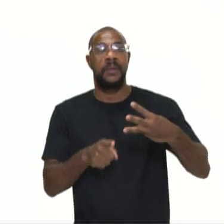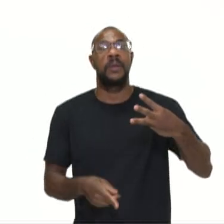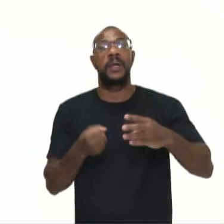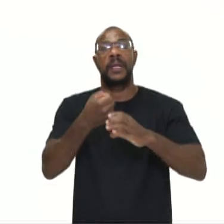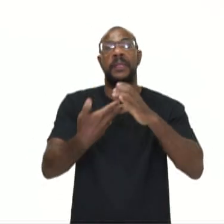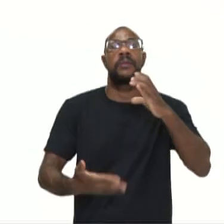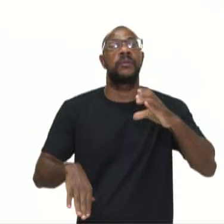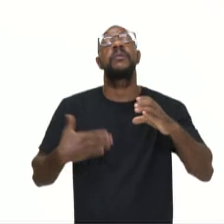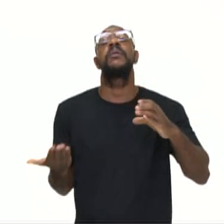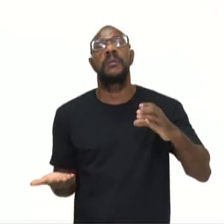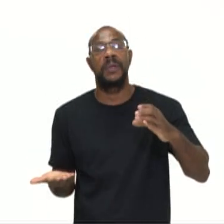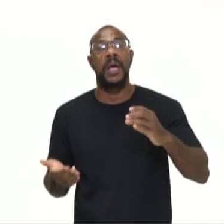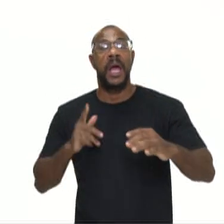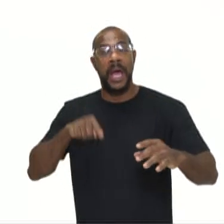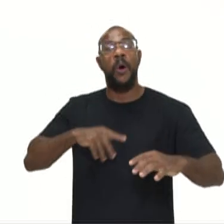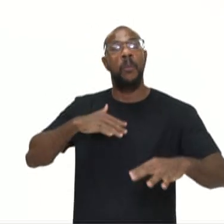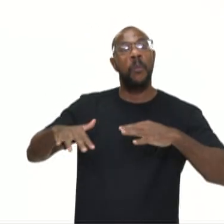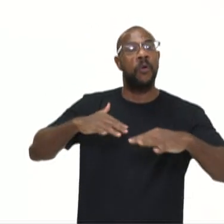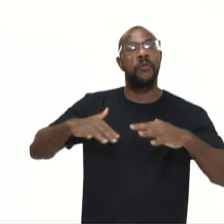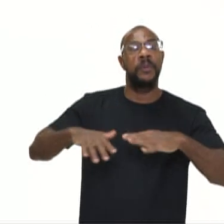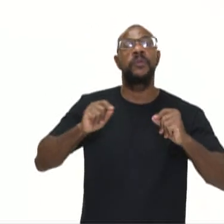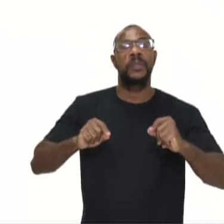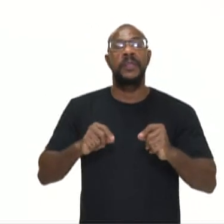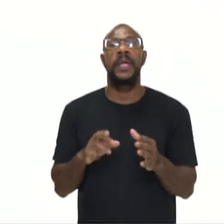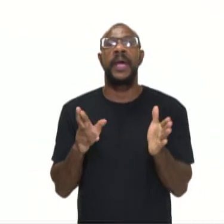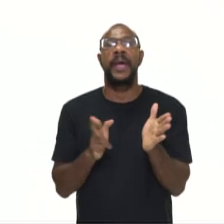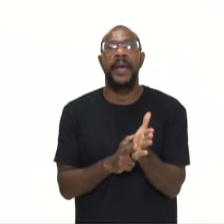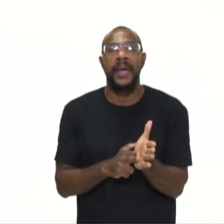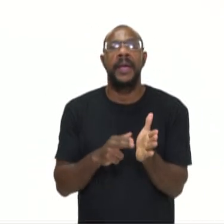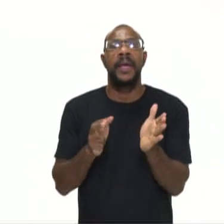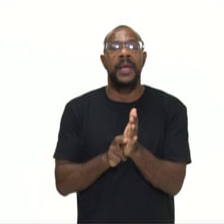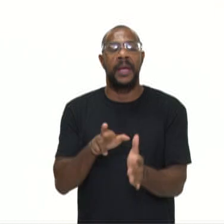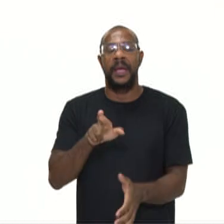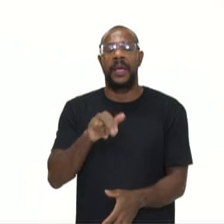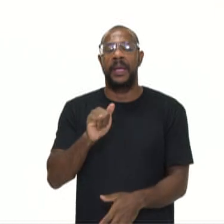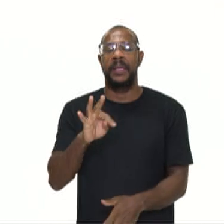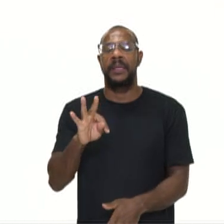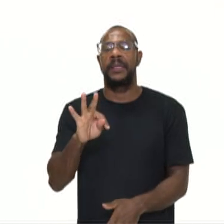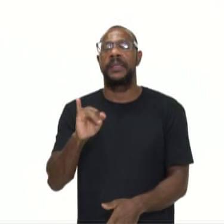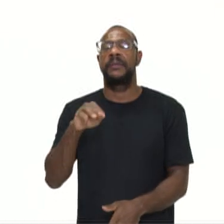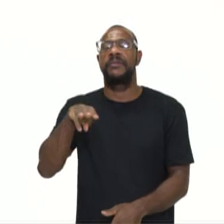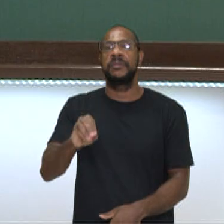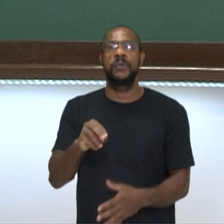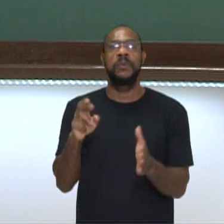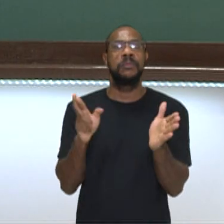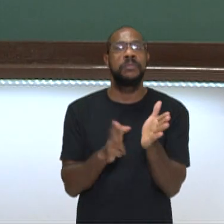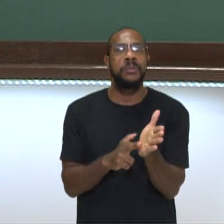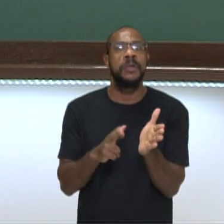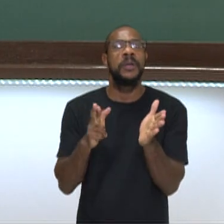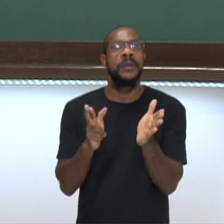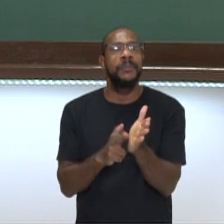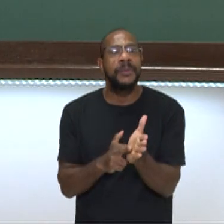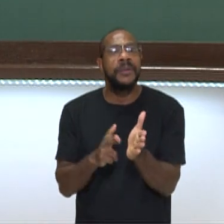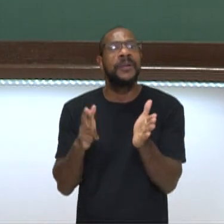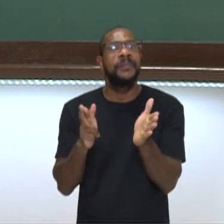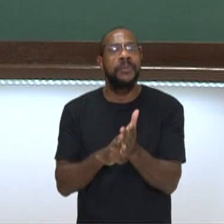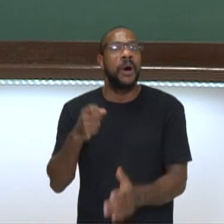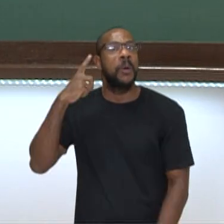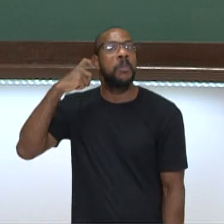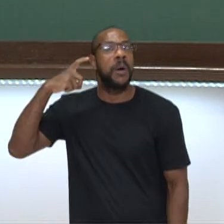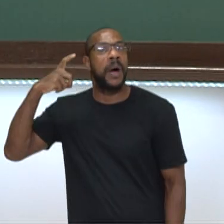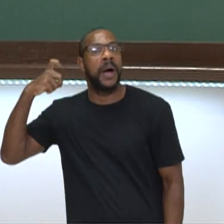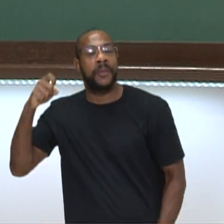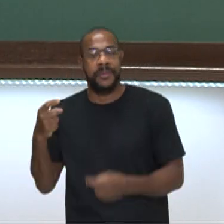caracteriza pelos movimentos retimados aos sons de músicas, por isso que é tão fácil